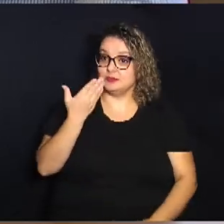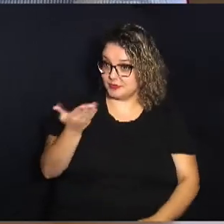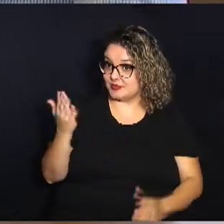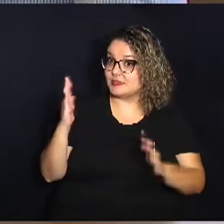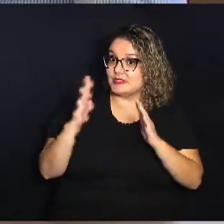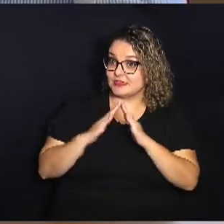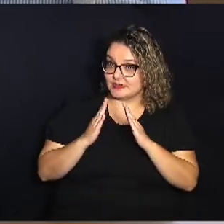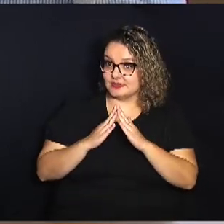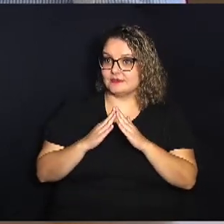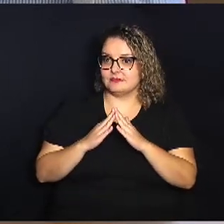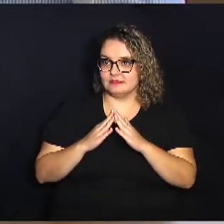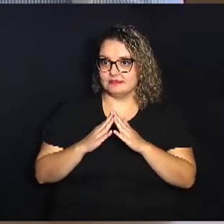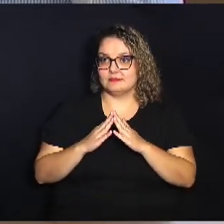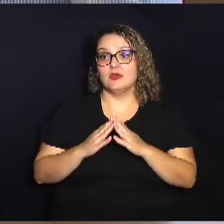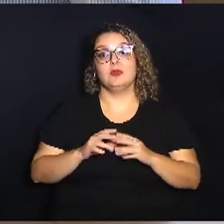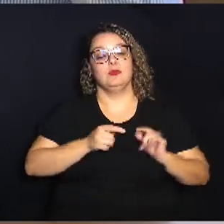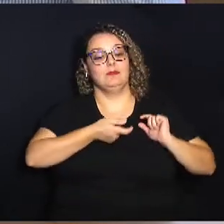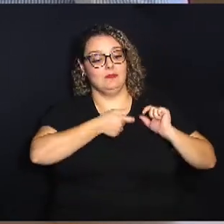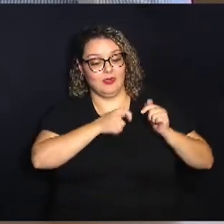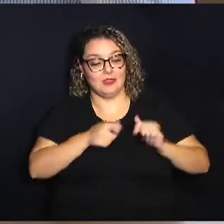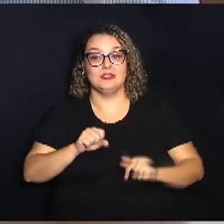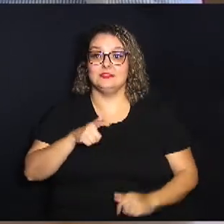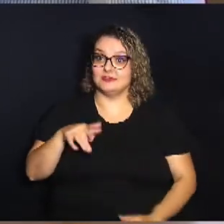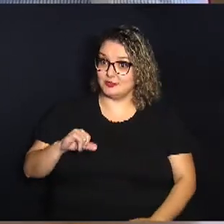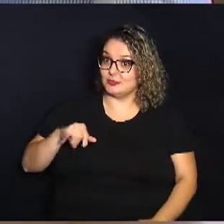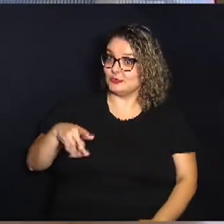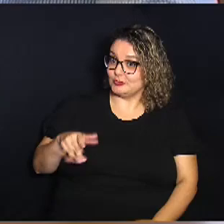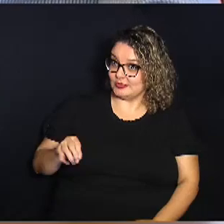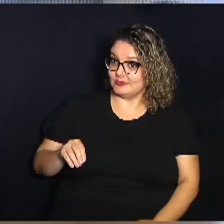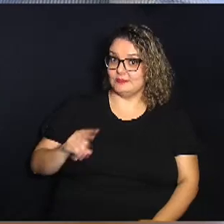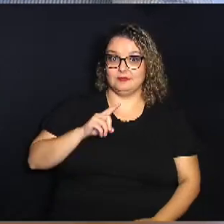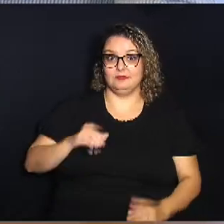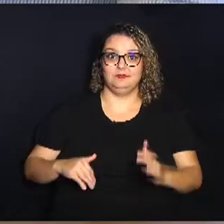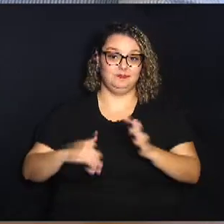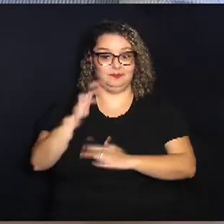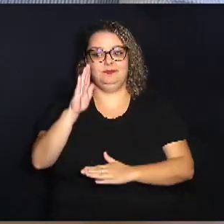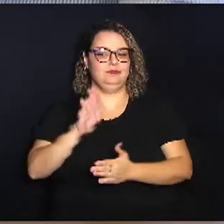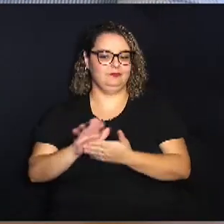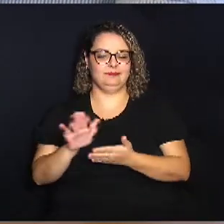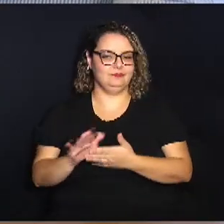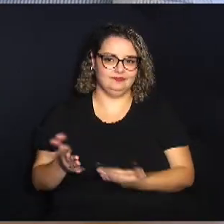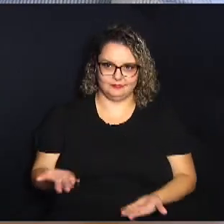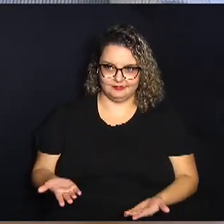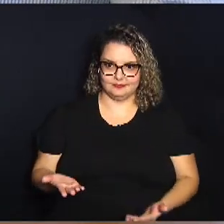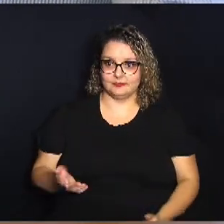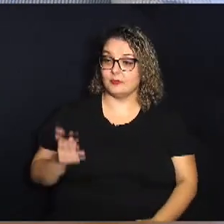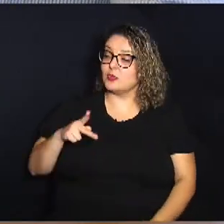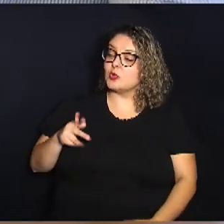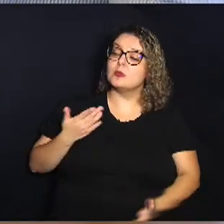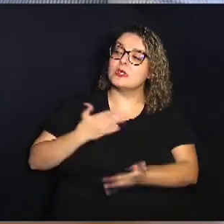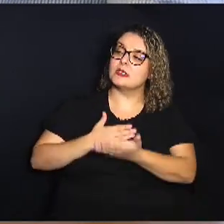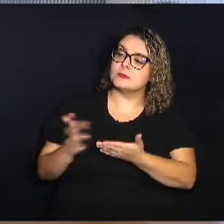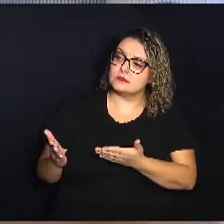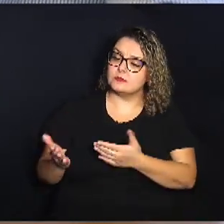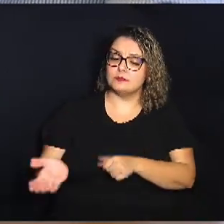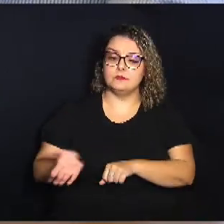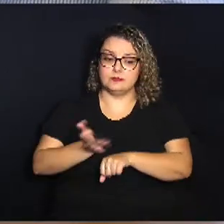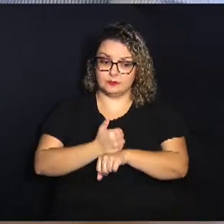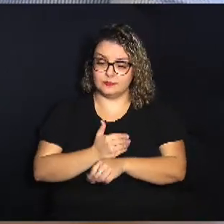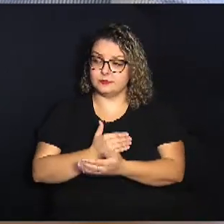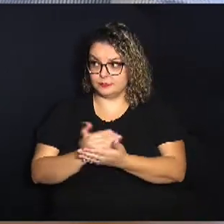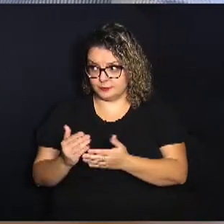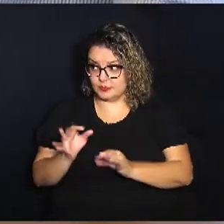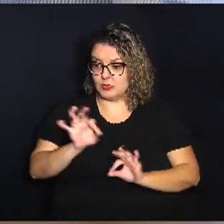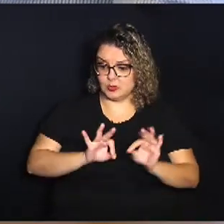casa manter a tradição de São João sem extrapolar o orçamento professor para começar antes de iniciar os